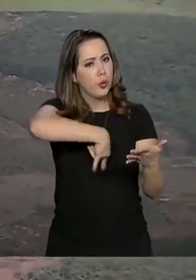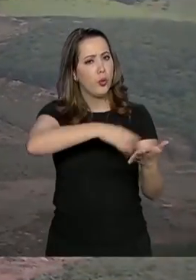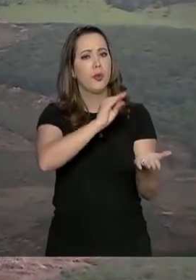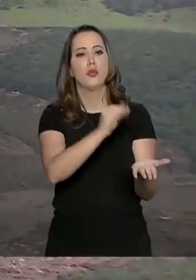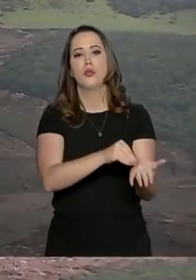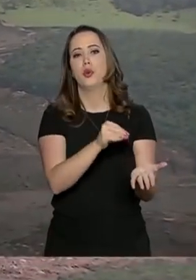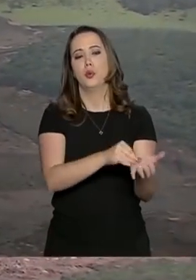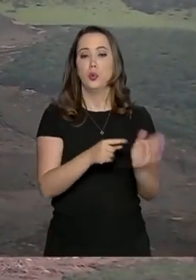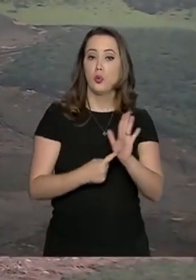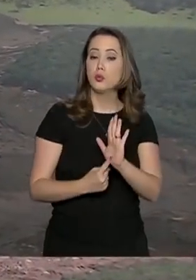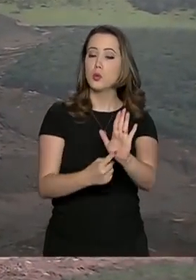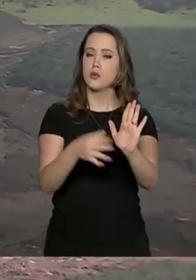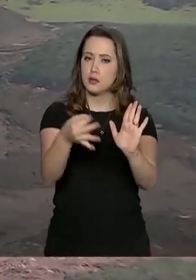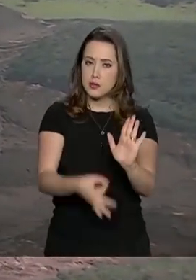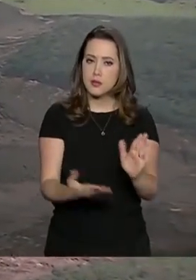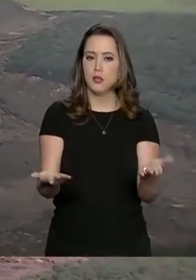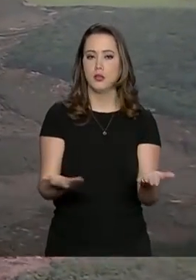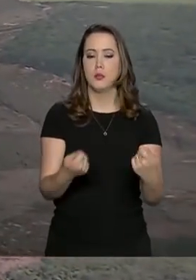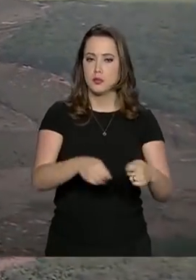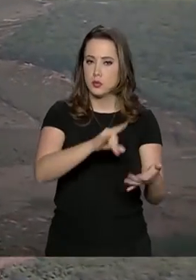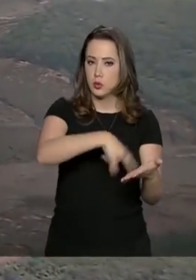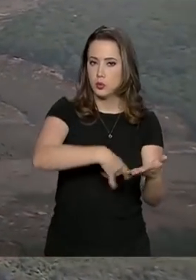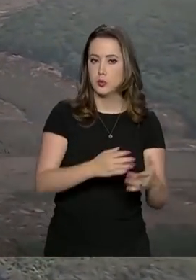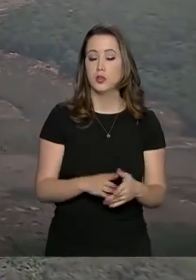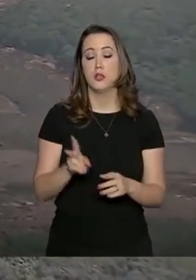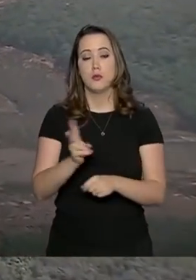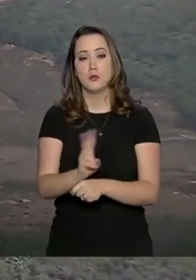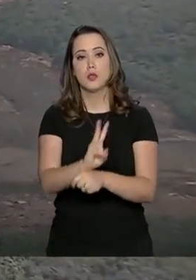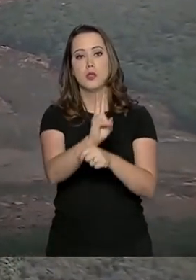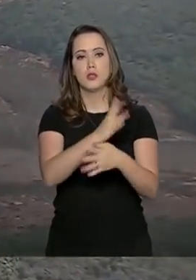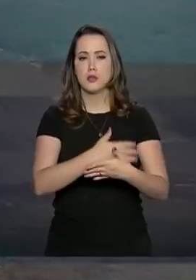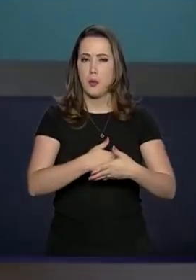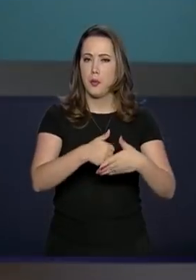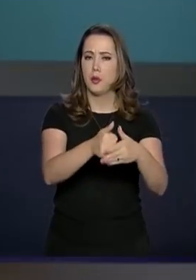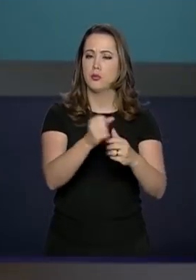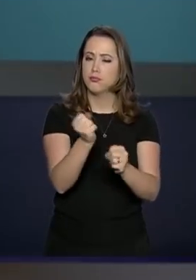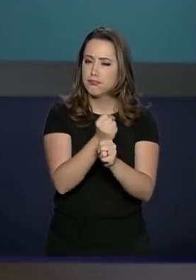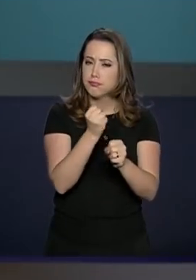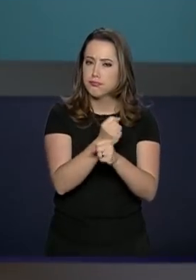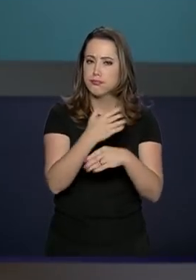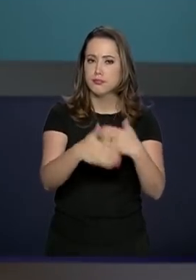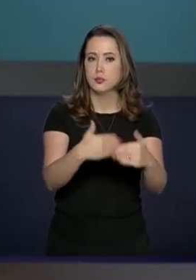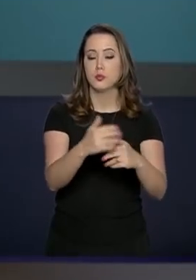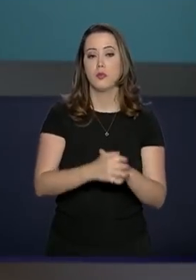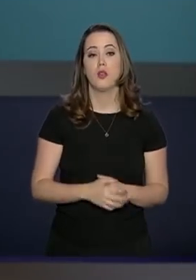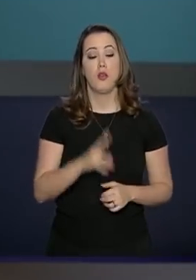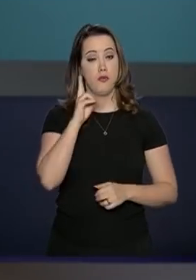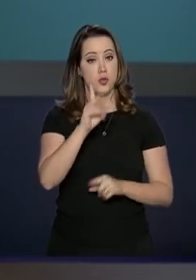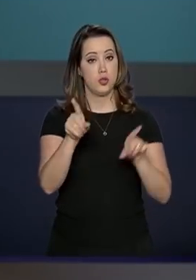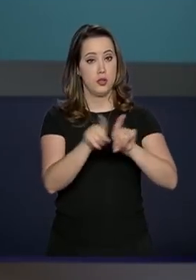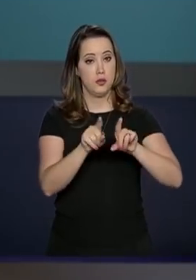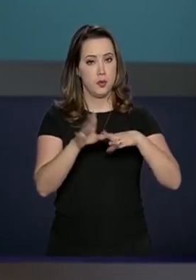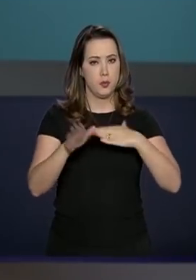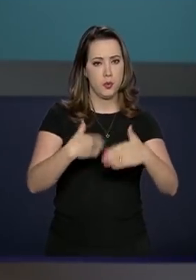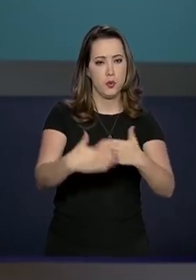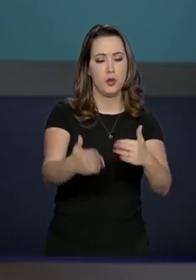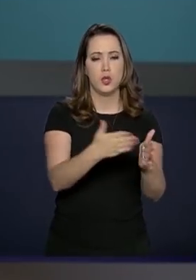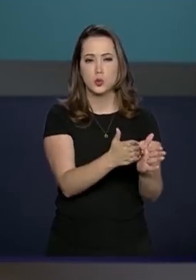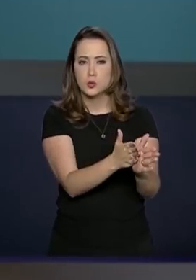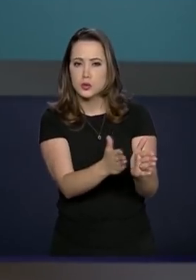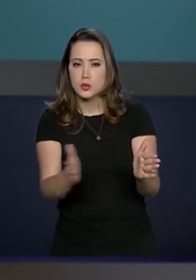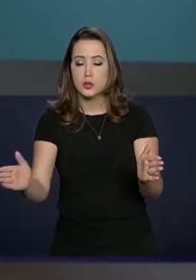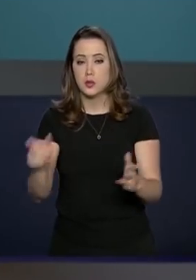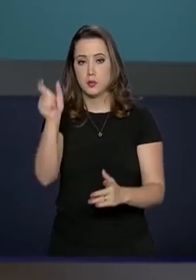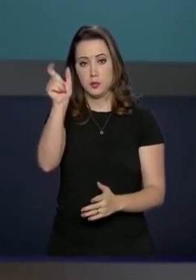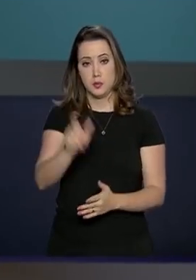estabilidade. E a fiscalização das estruturas está sendo reforçada. Veja também prorrogado prazo para estudantes